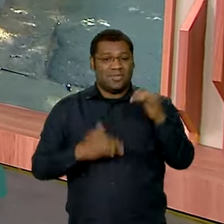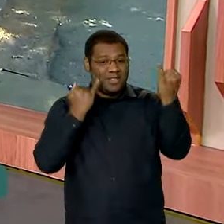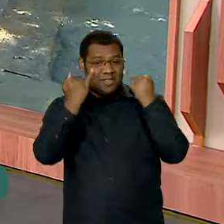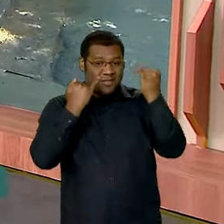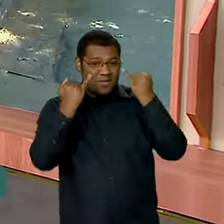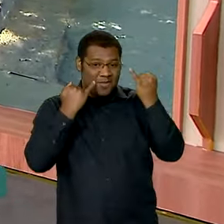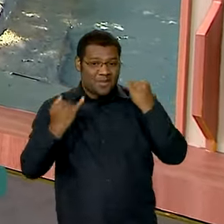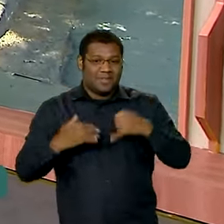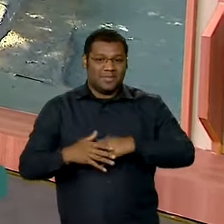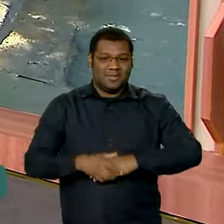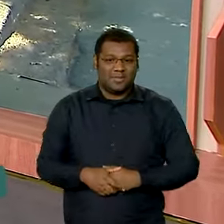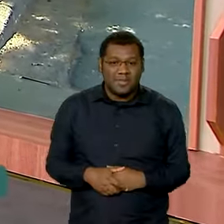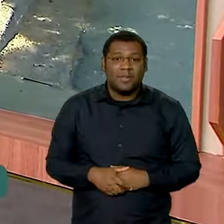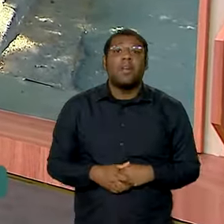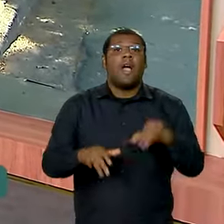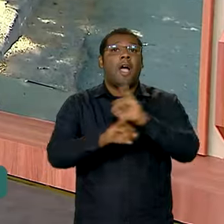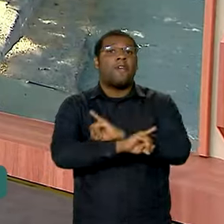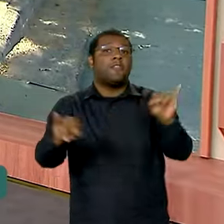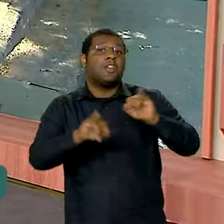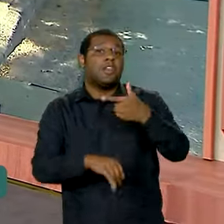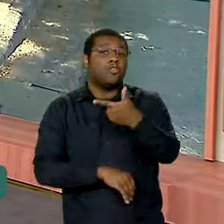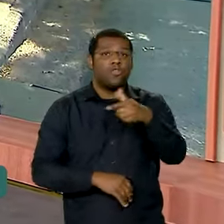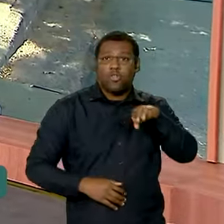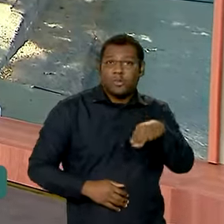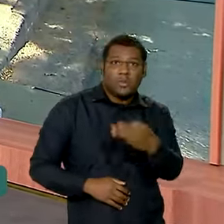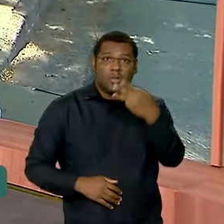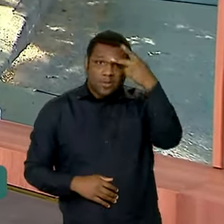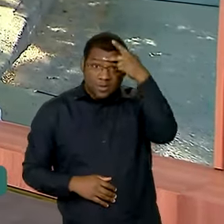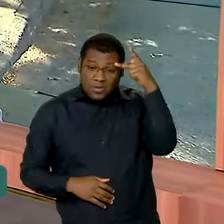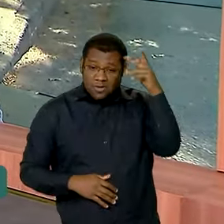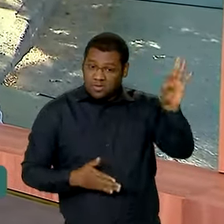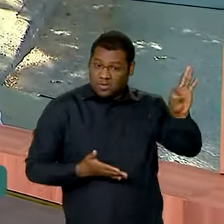lembrete para os 2 milhões de estudantes, é isso, Dimas?